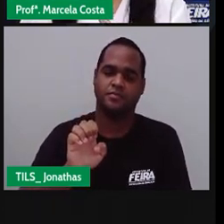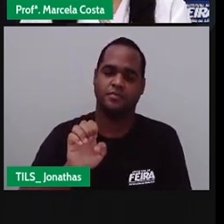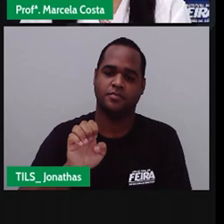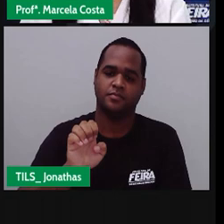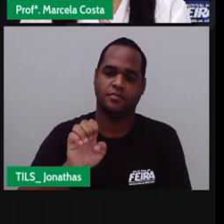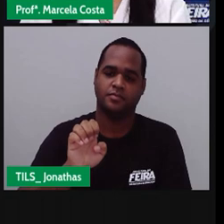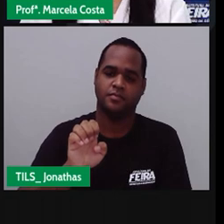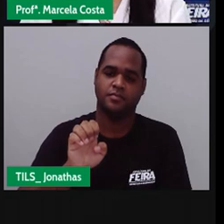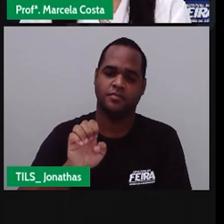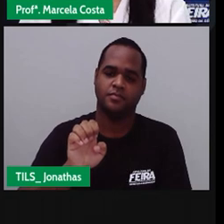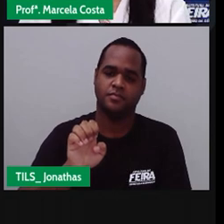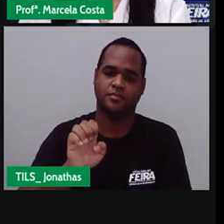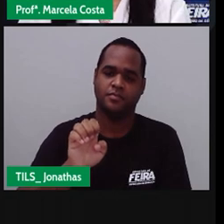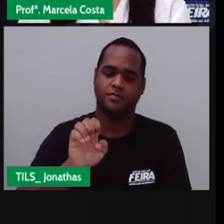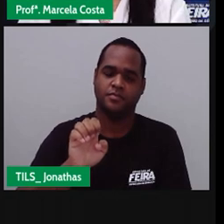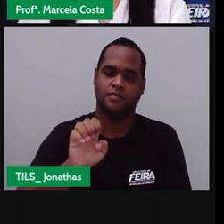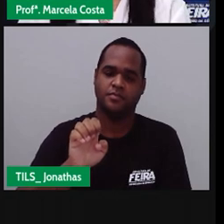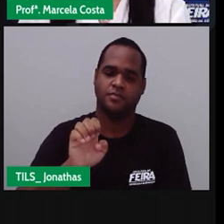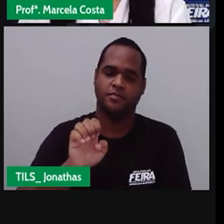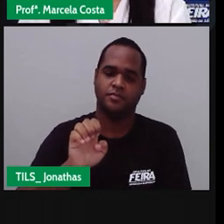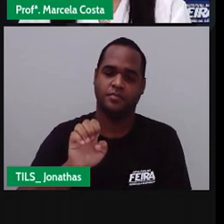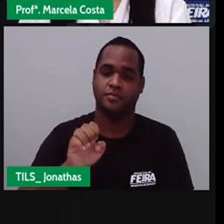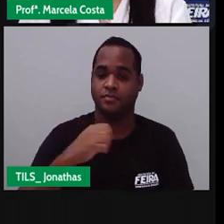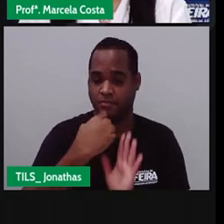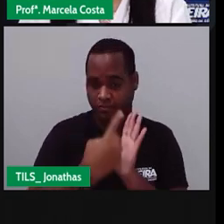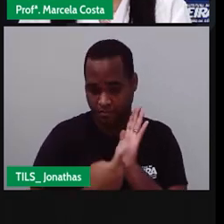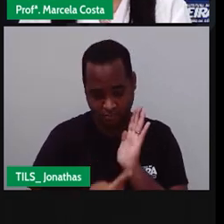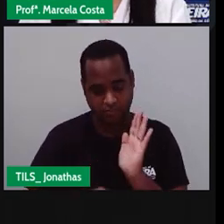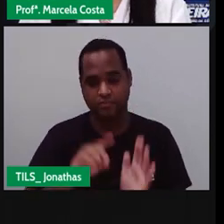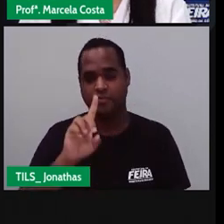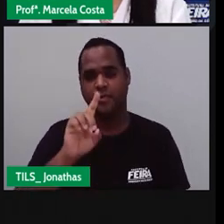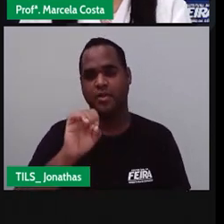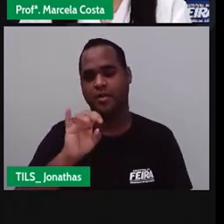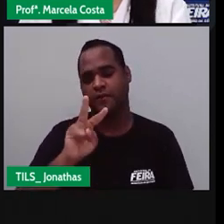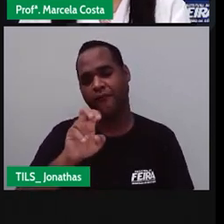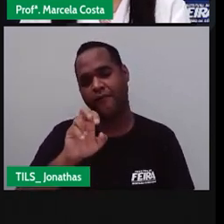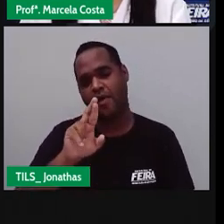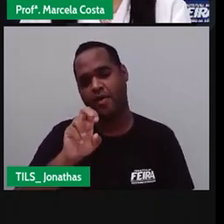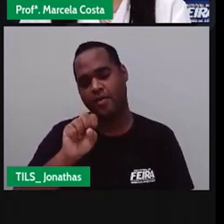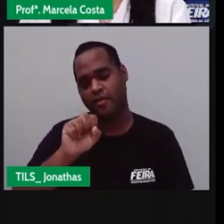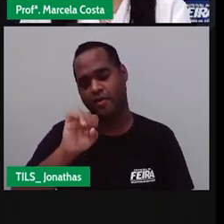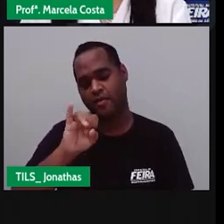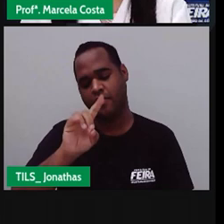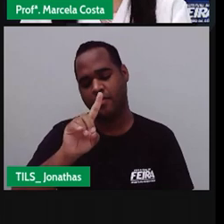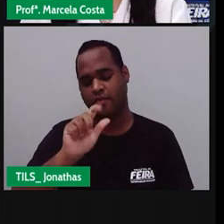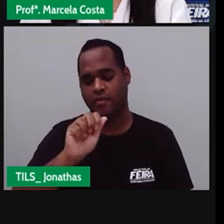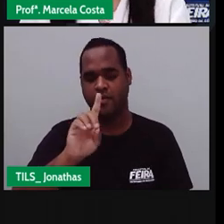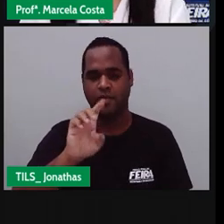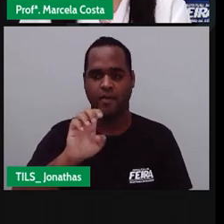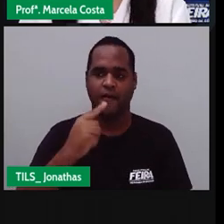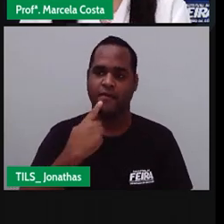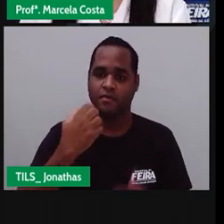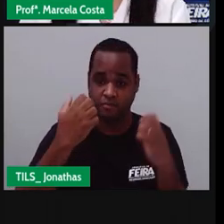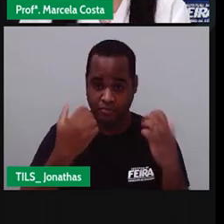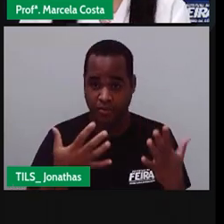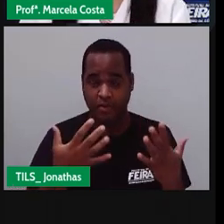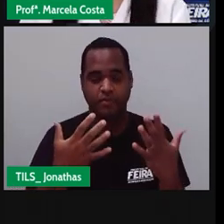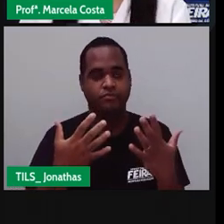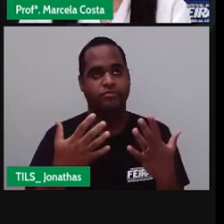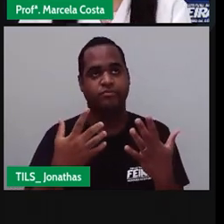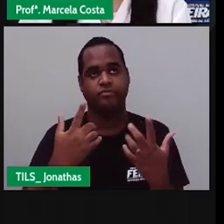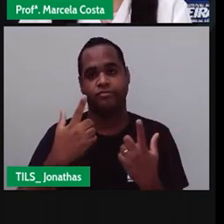Diversidade Escreva aí E vamos ver Crianças Que a diversidade Está presente